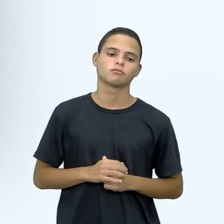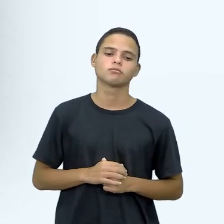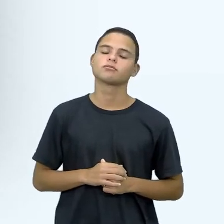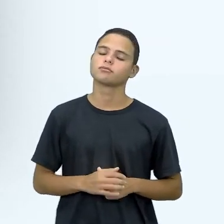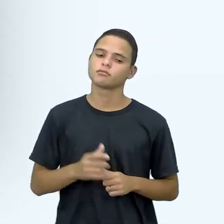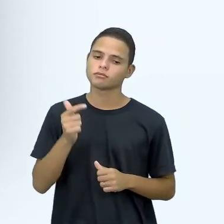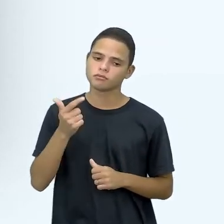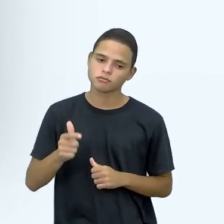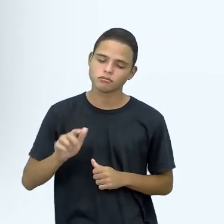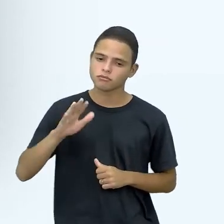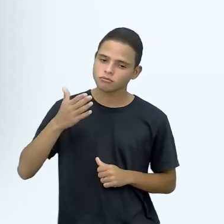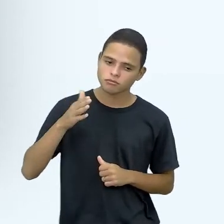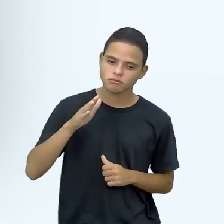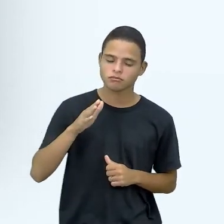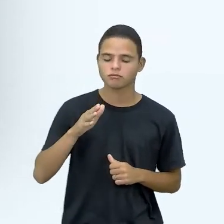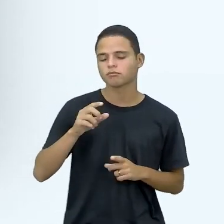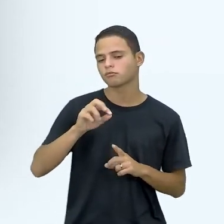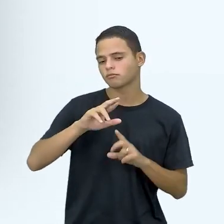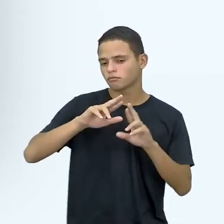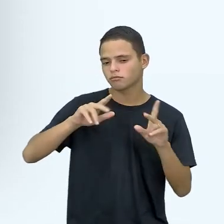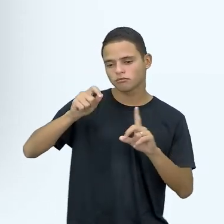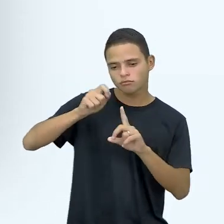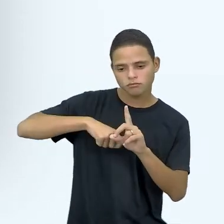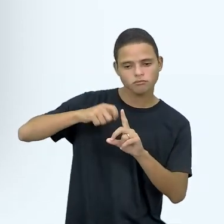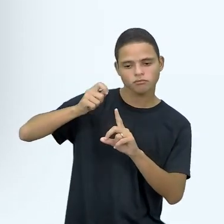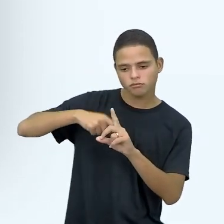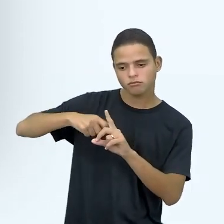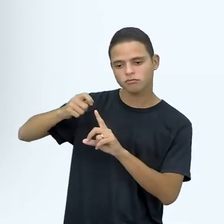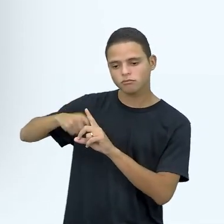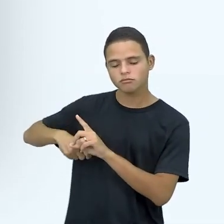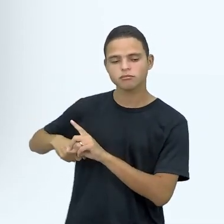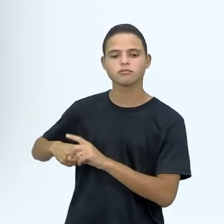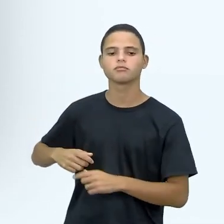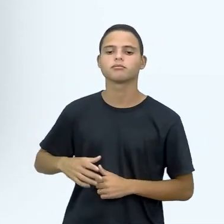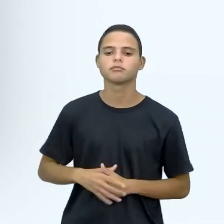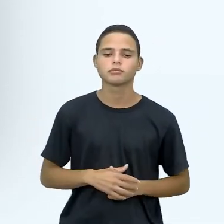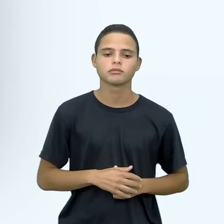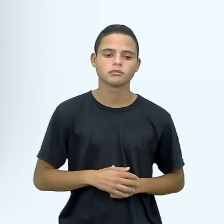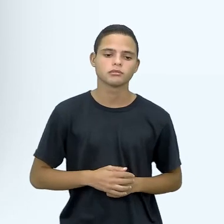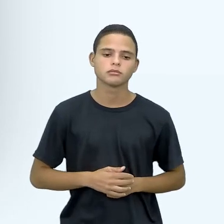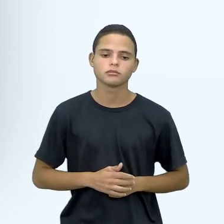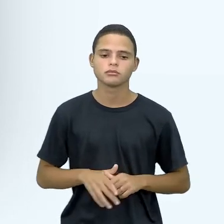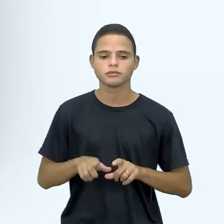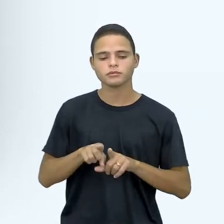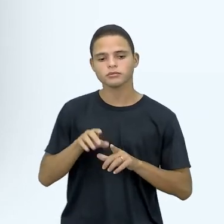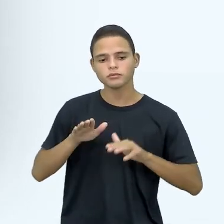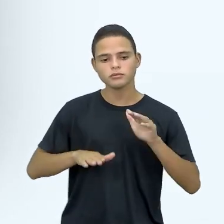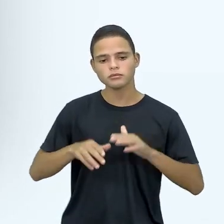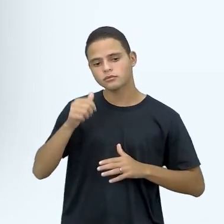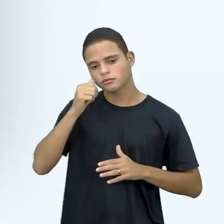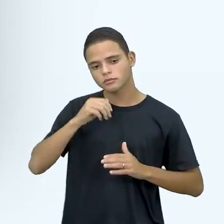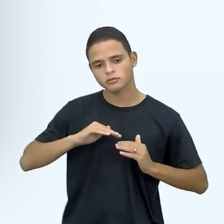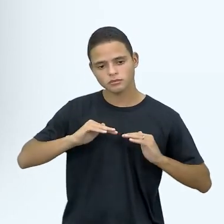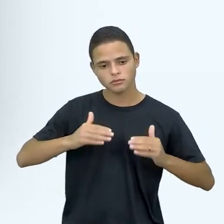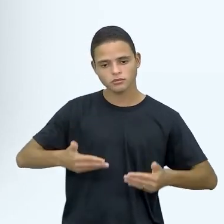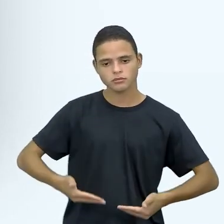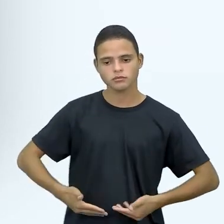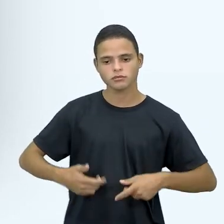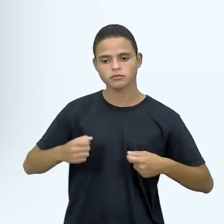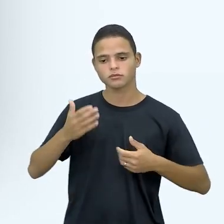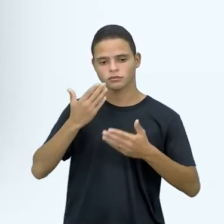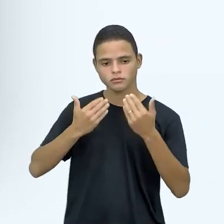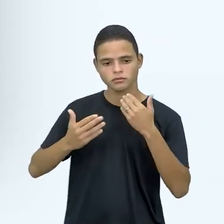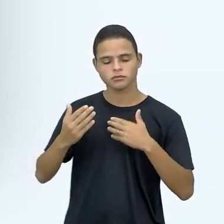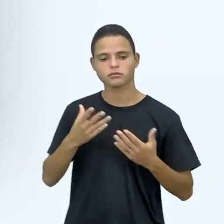normalmente dura vários meses durante tudo, né, às vezes na gravidez também, né, tem que comer bastante justamente,